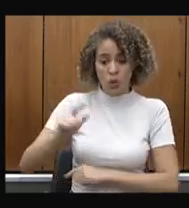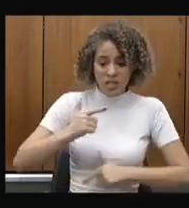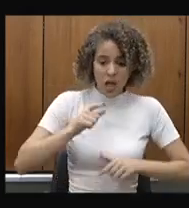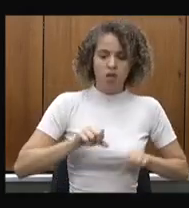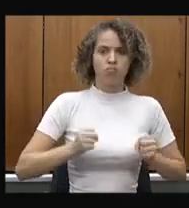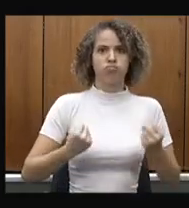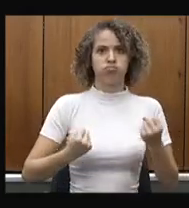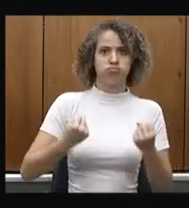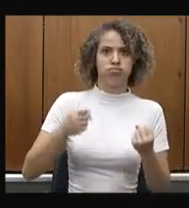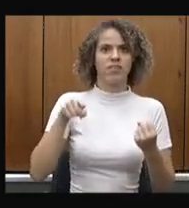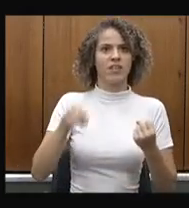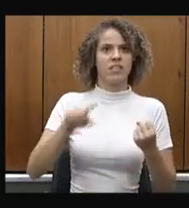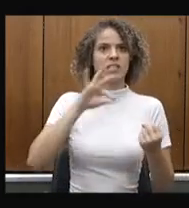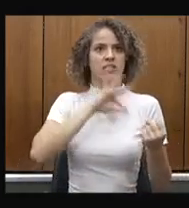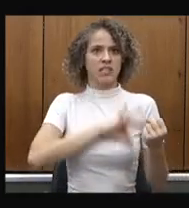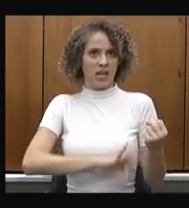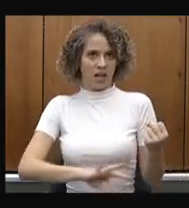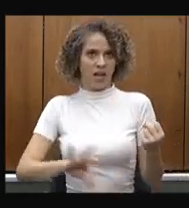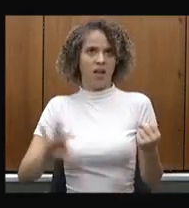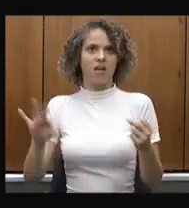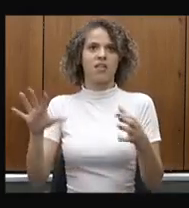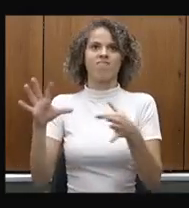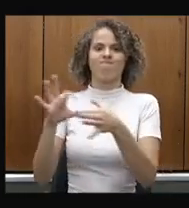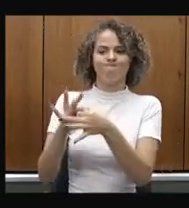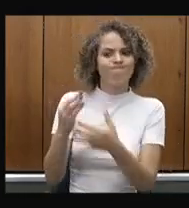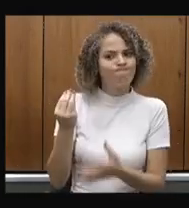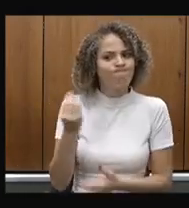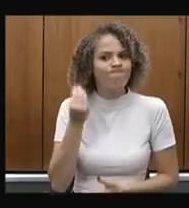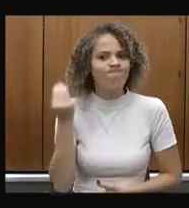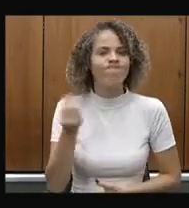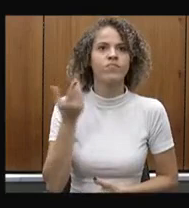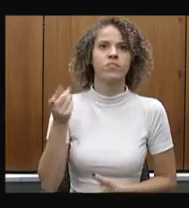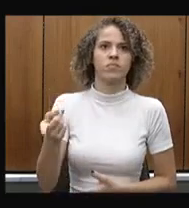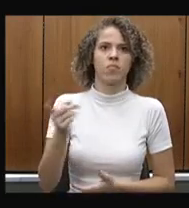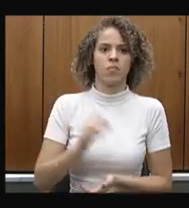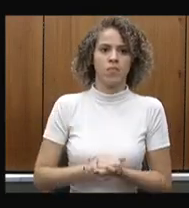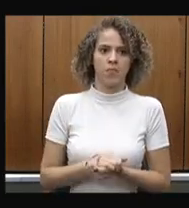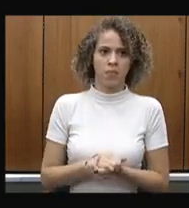ganham salário de miséria pelo trabalho que fazem